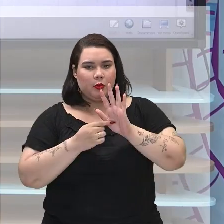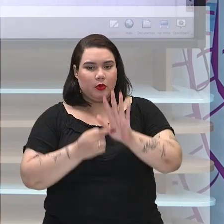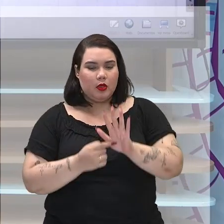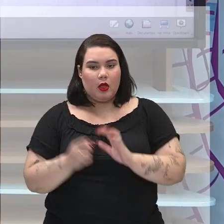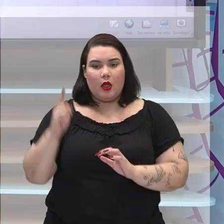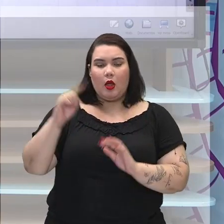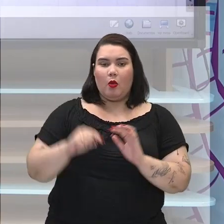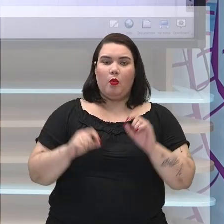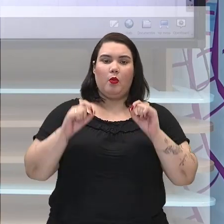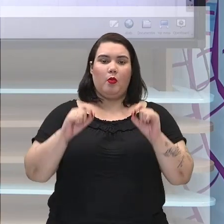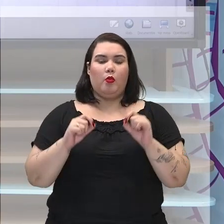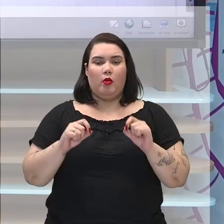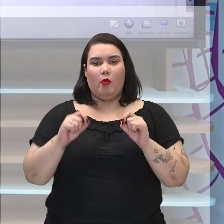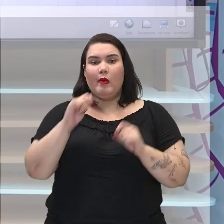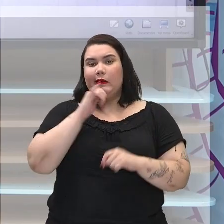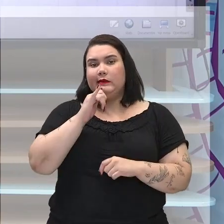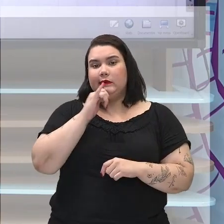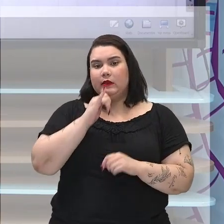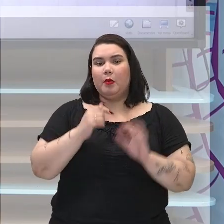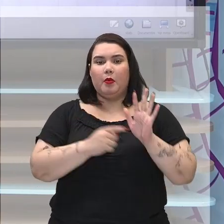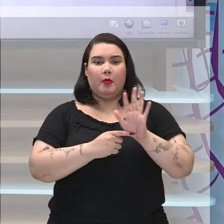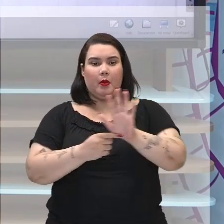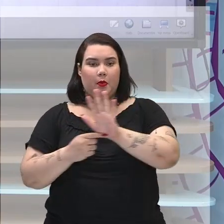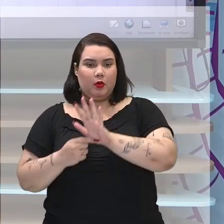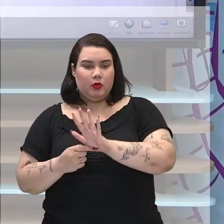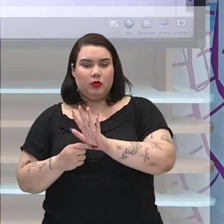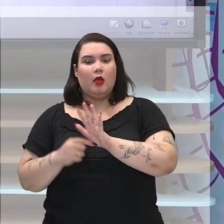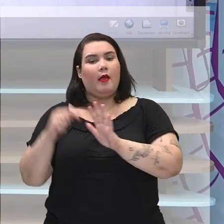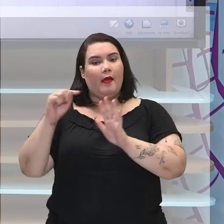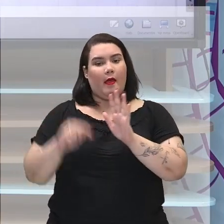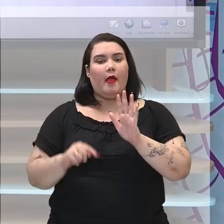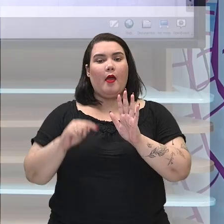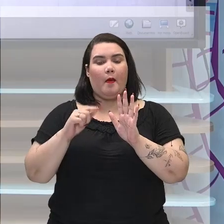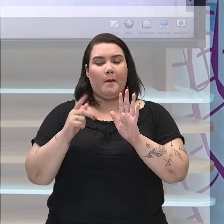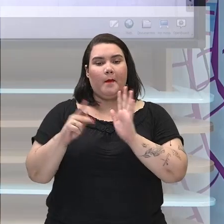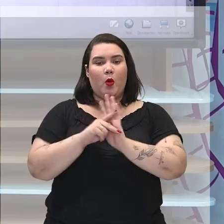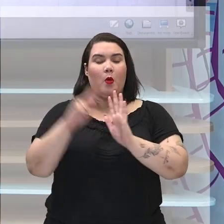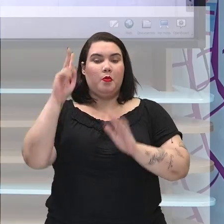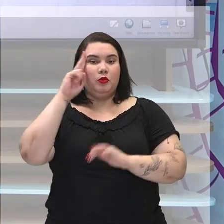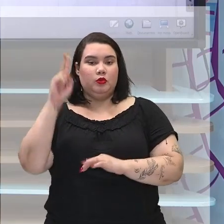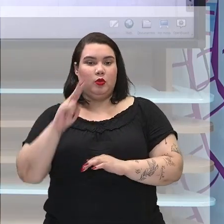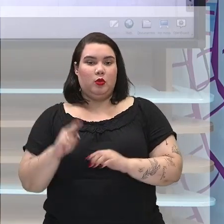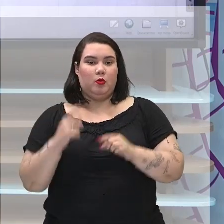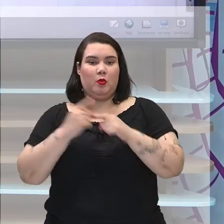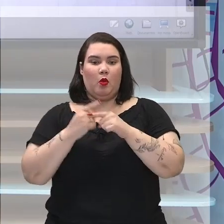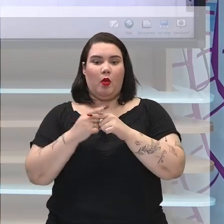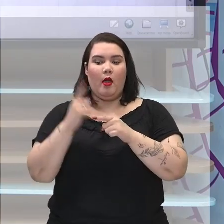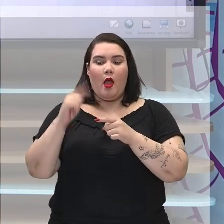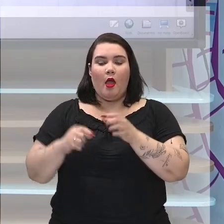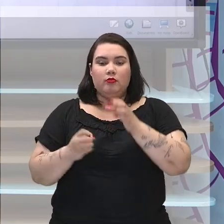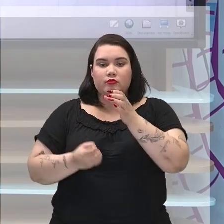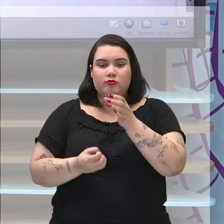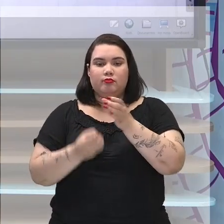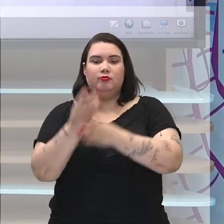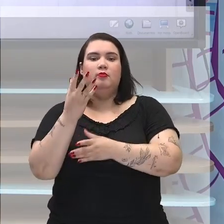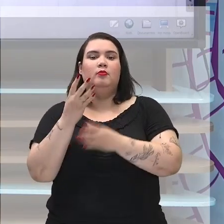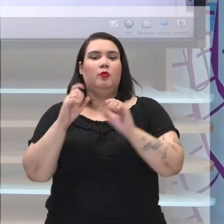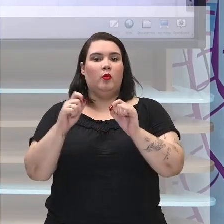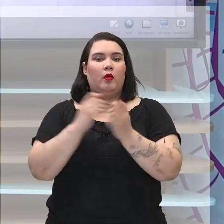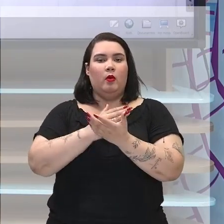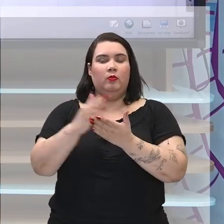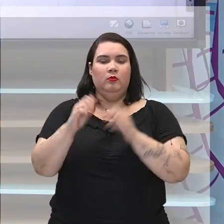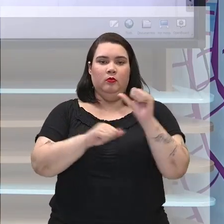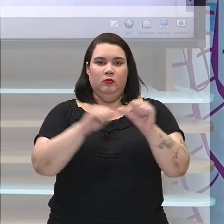figura emblemática, pois é a instituição de mudanças reais na